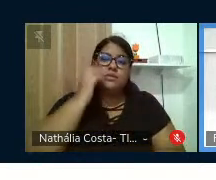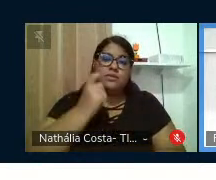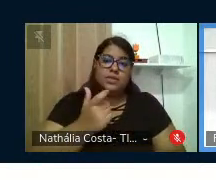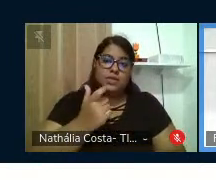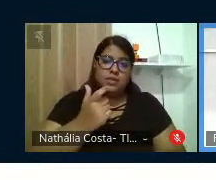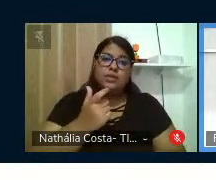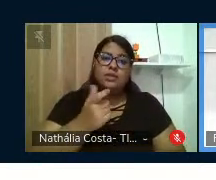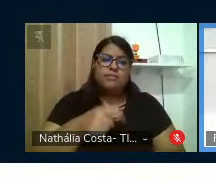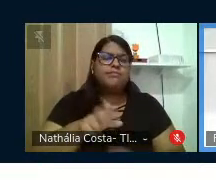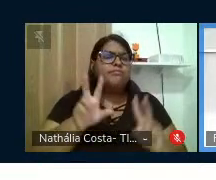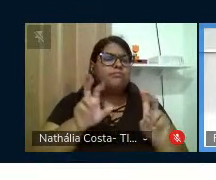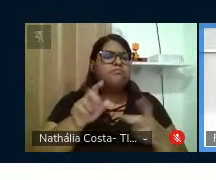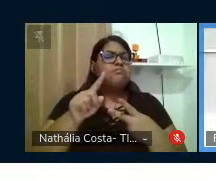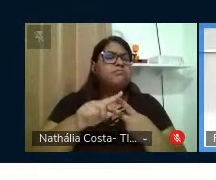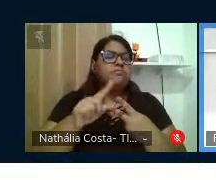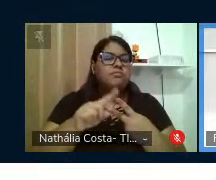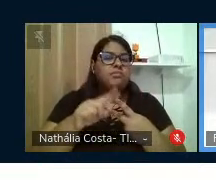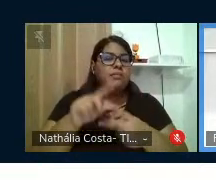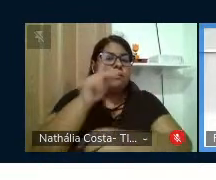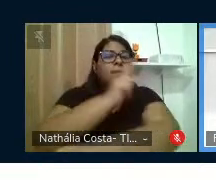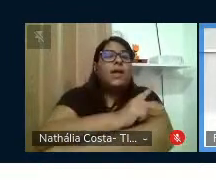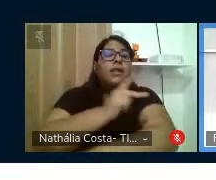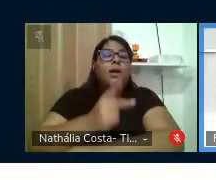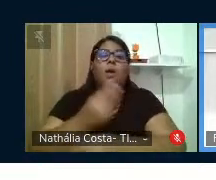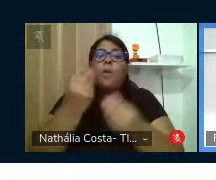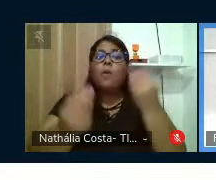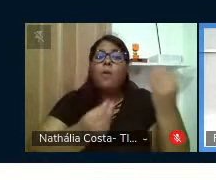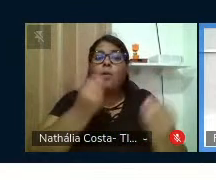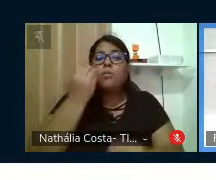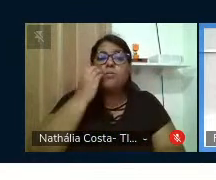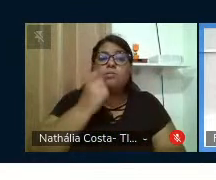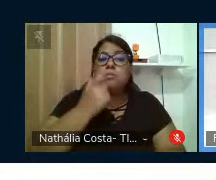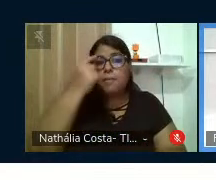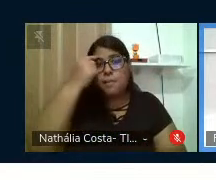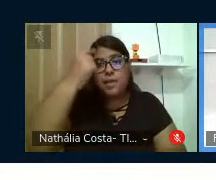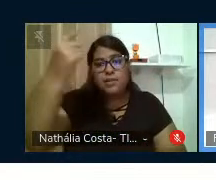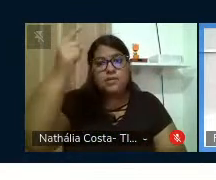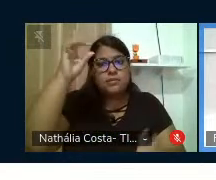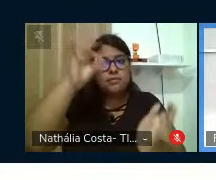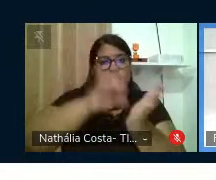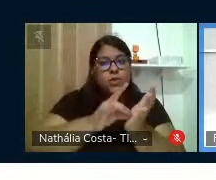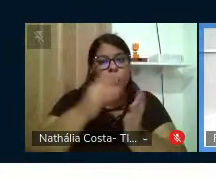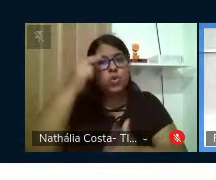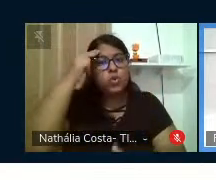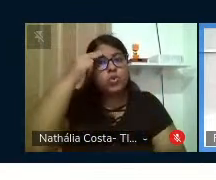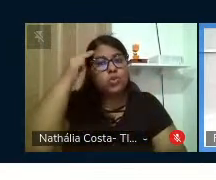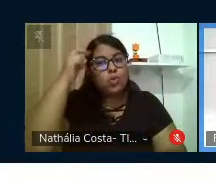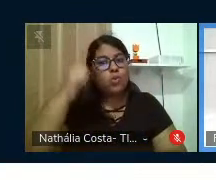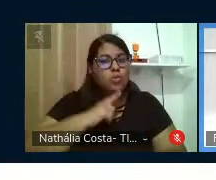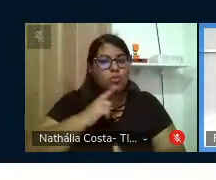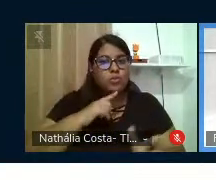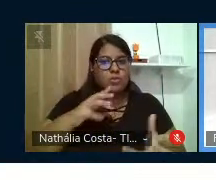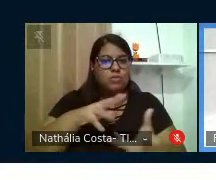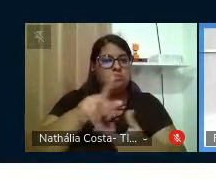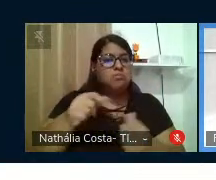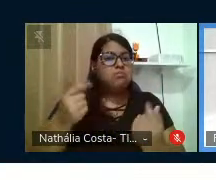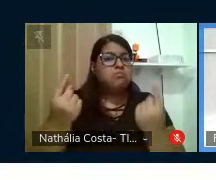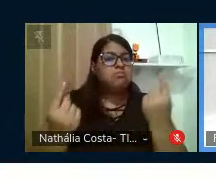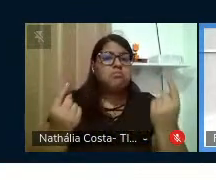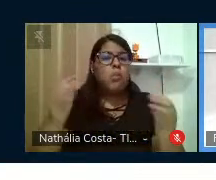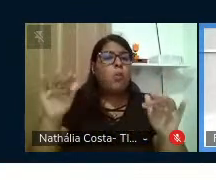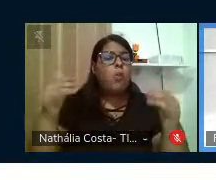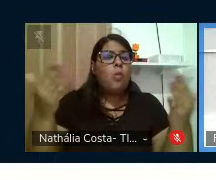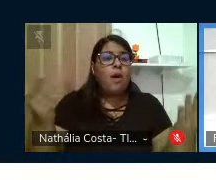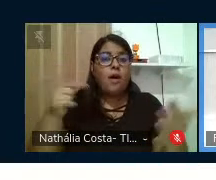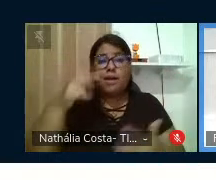o enfoque foi como Paulo Freire pensou a realidade, que sonhos Paulo Freire tinha para o nosso mundo. Então, esses sonhos são os